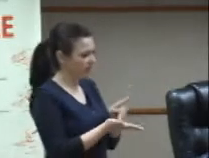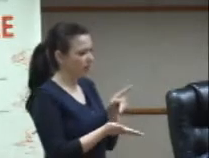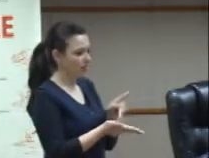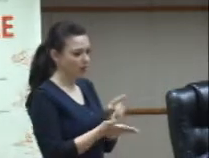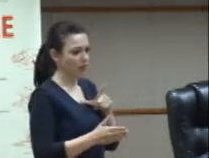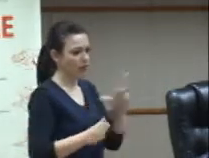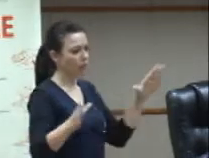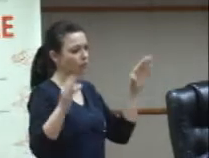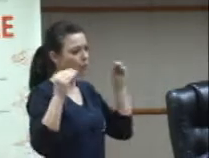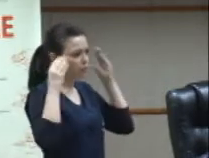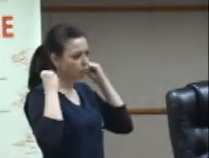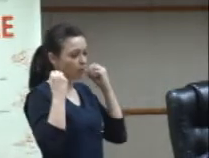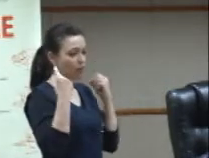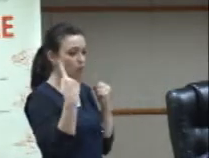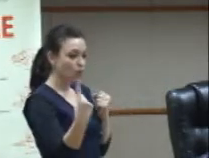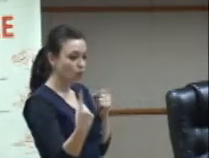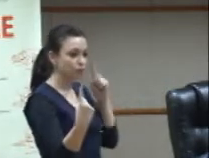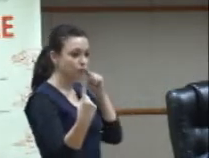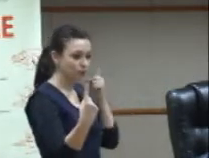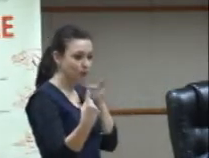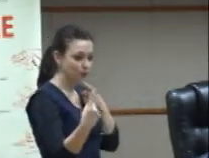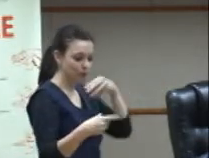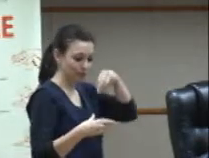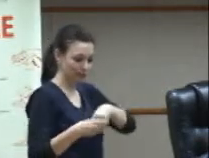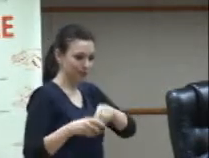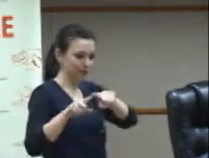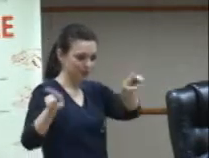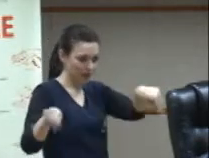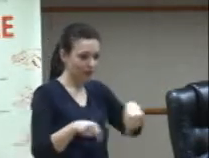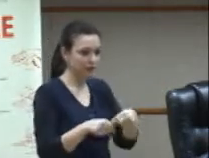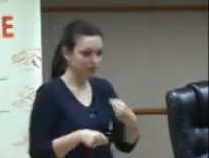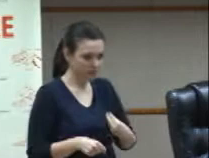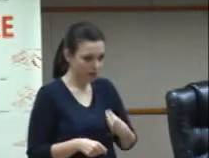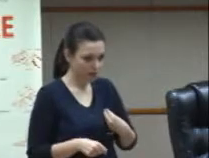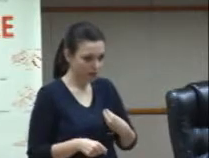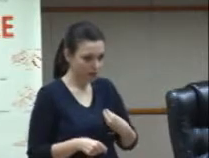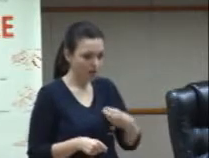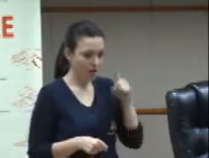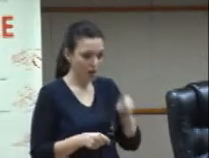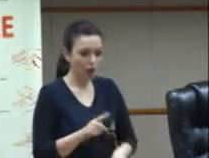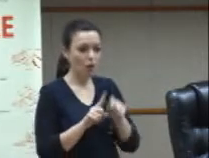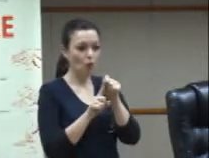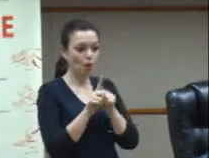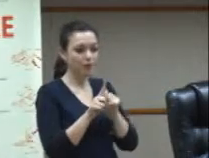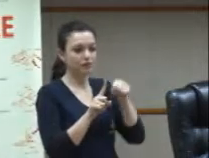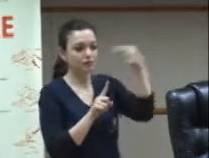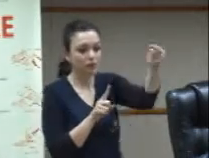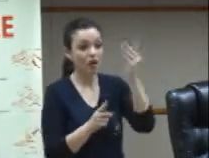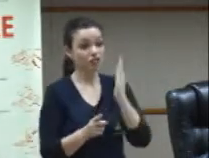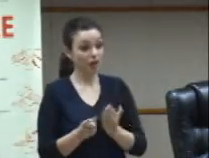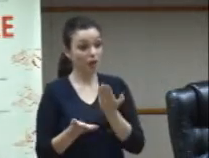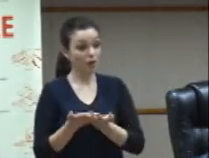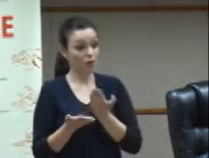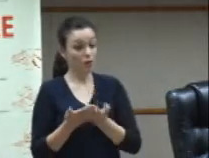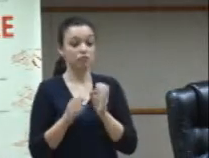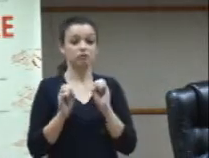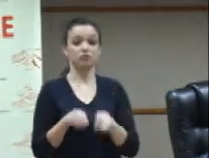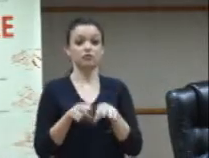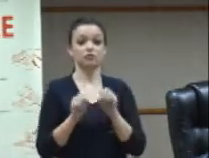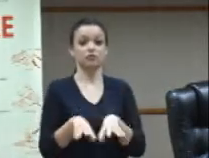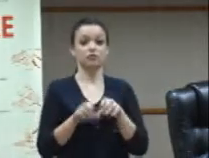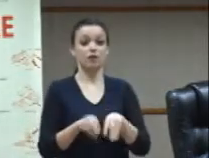existência de um aluno surdo em minha sala de aula um mês depois nem a coordenadora